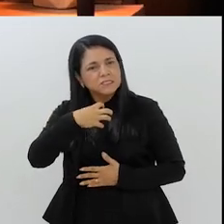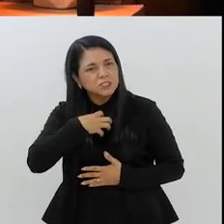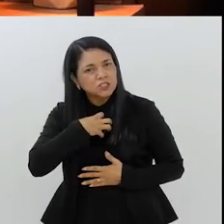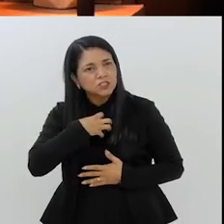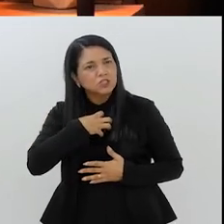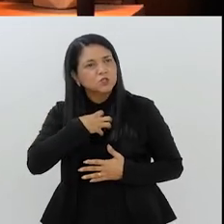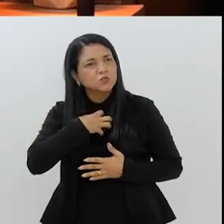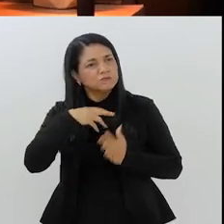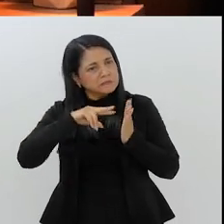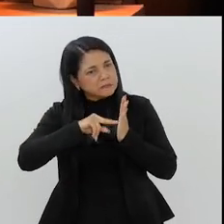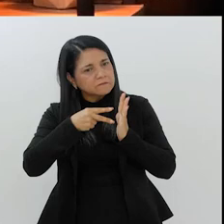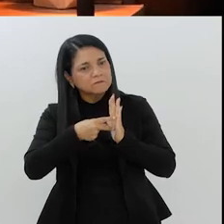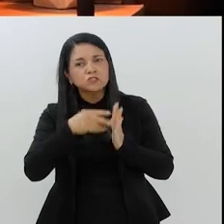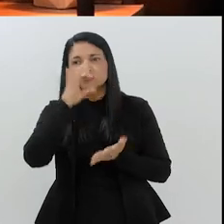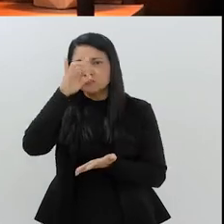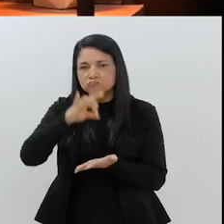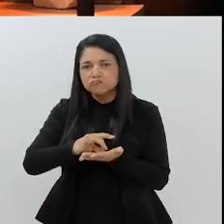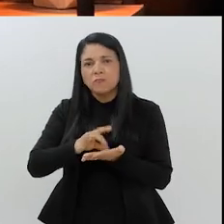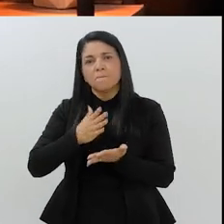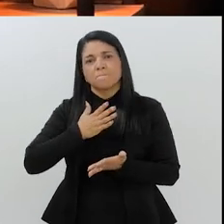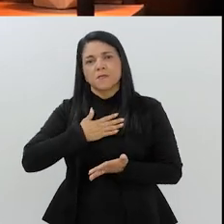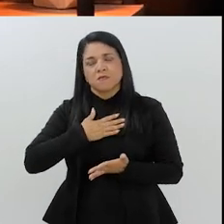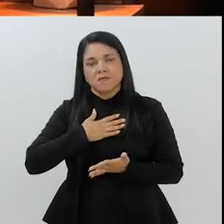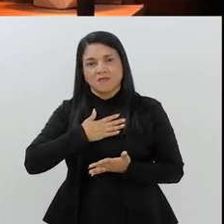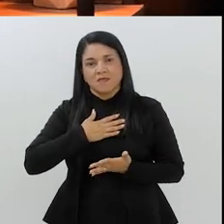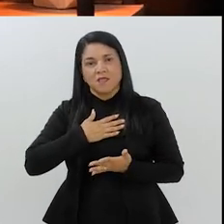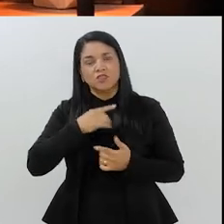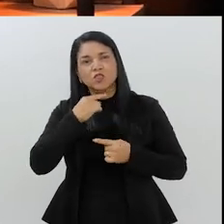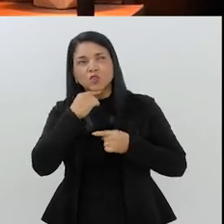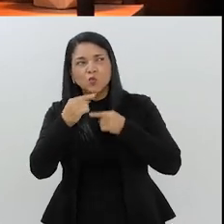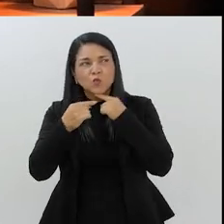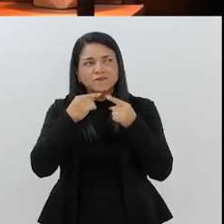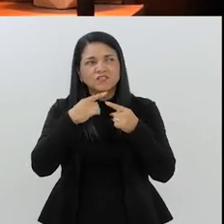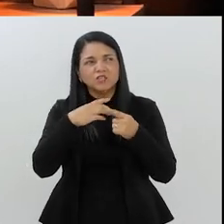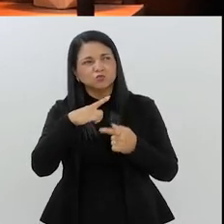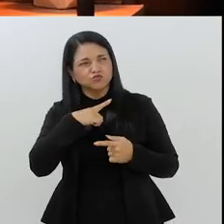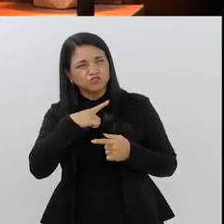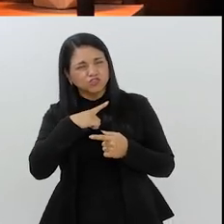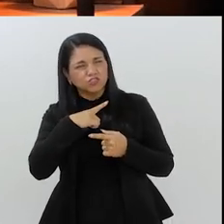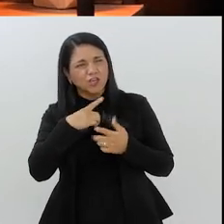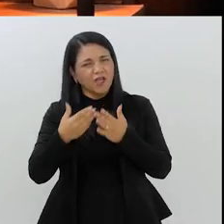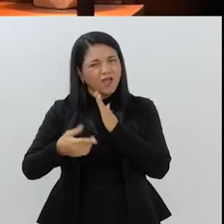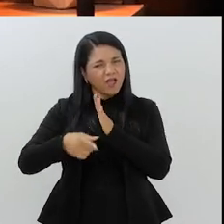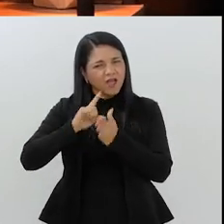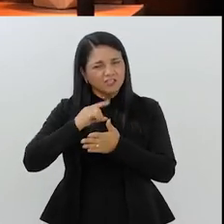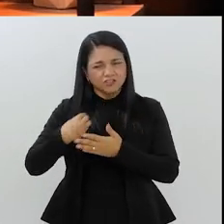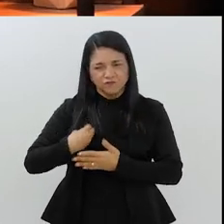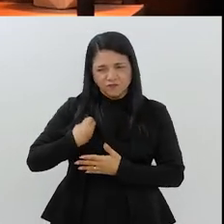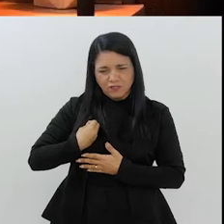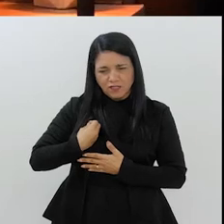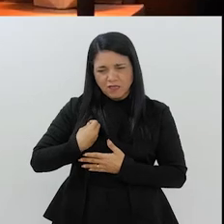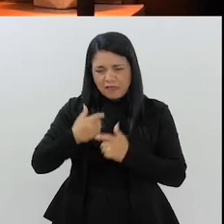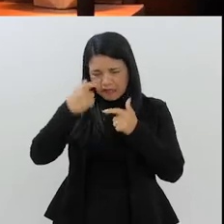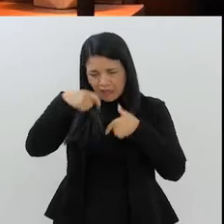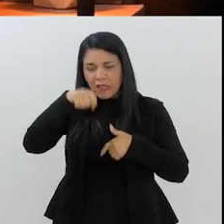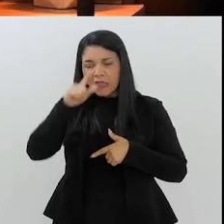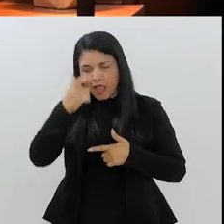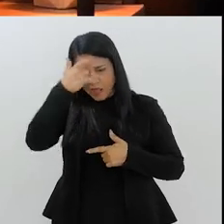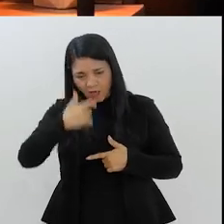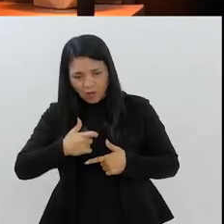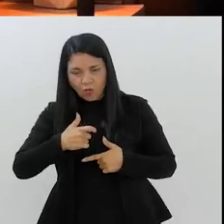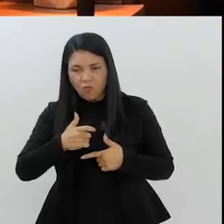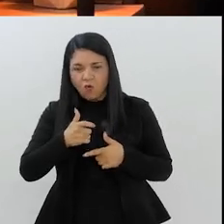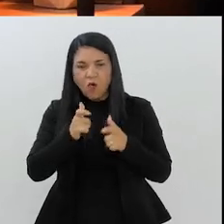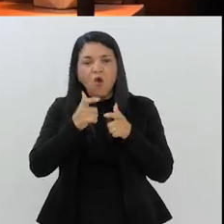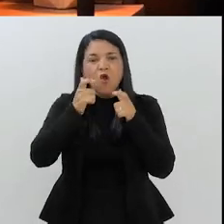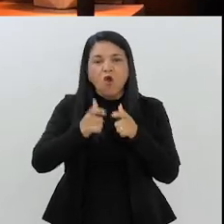para mim, faziam sentido. se tornaram a minha verdade. Essas dúvidas existenciais que todos nós temos, quem eu sou, de onde eu